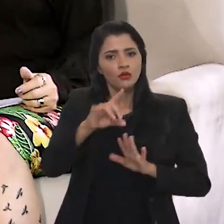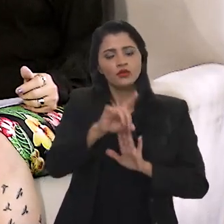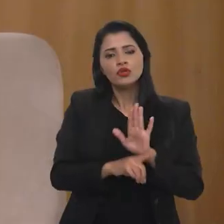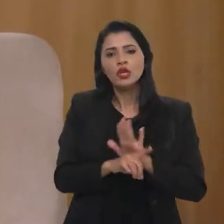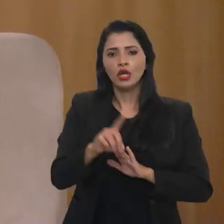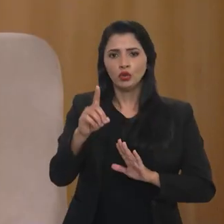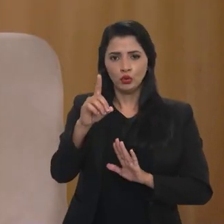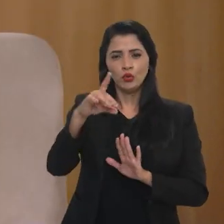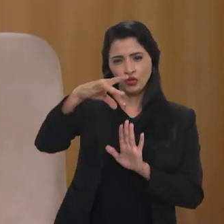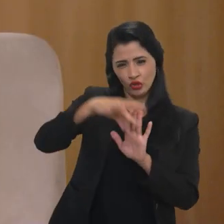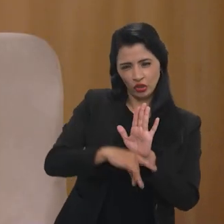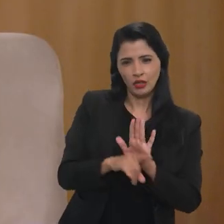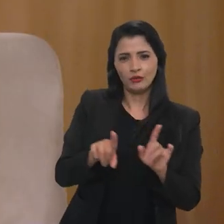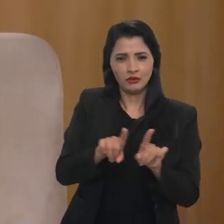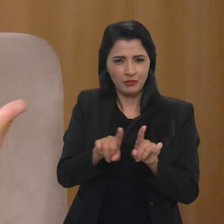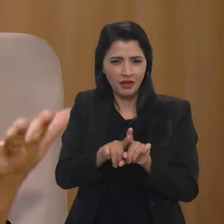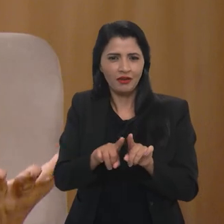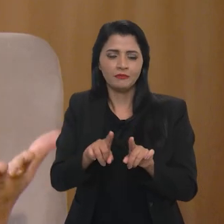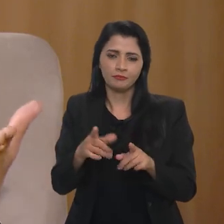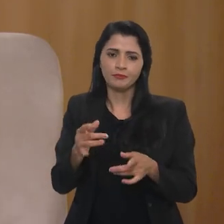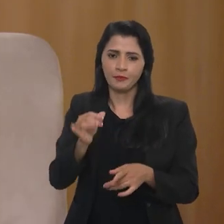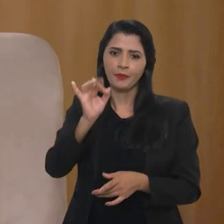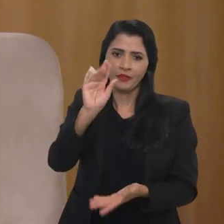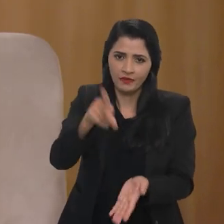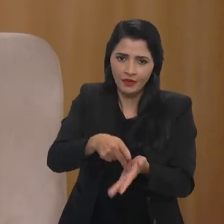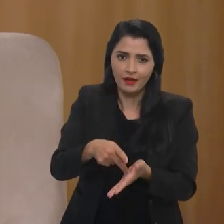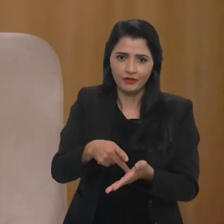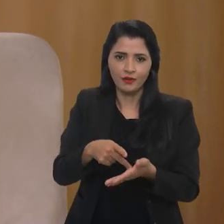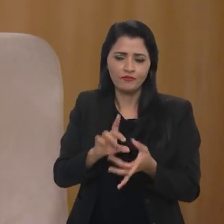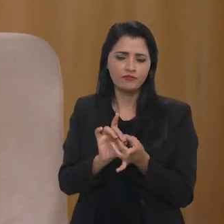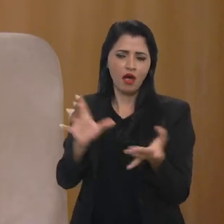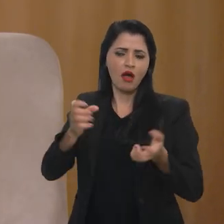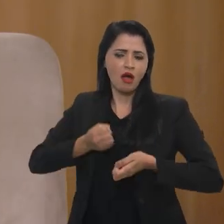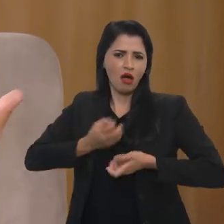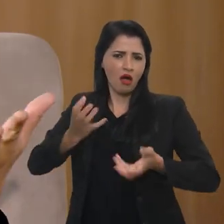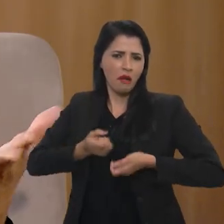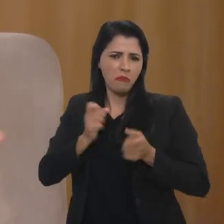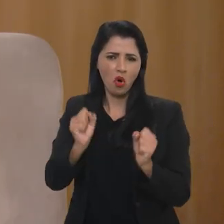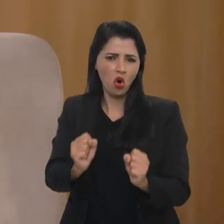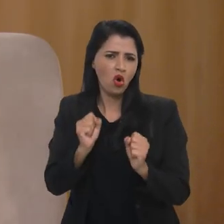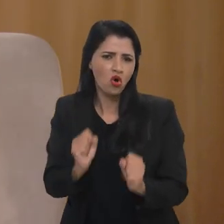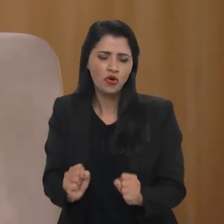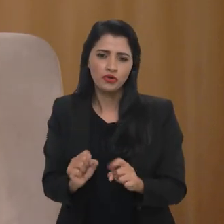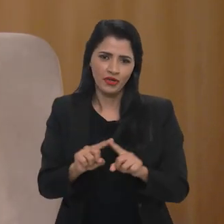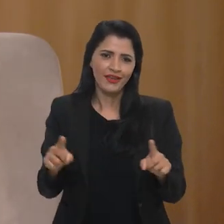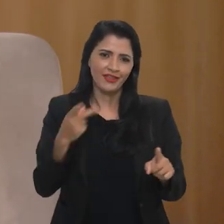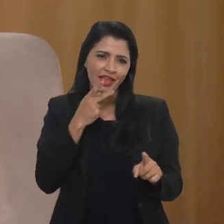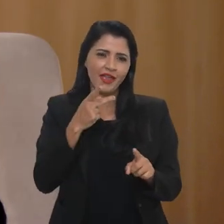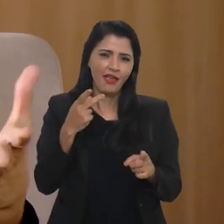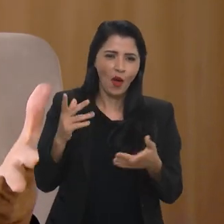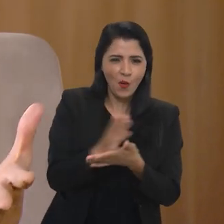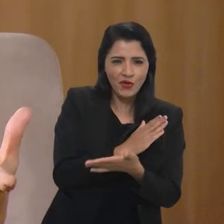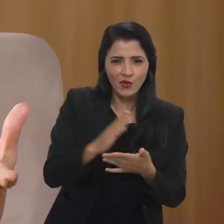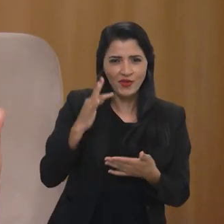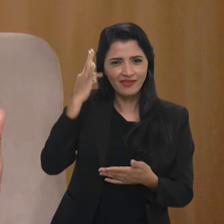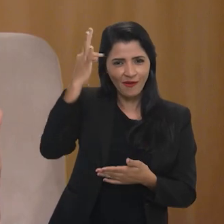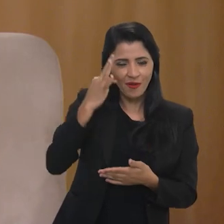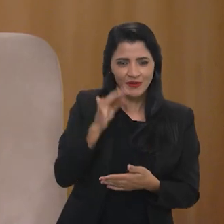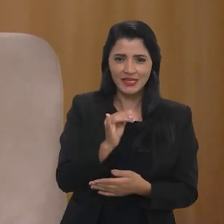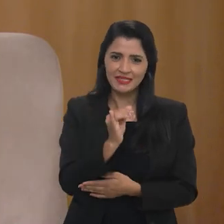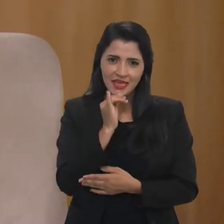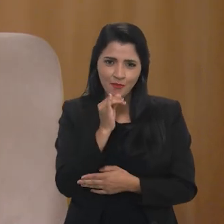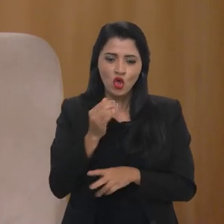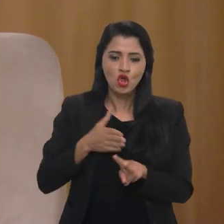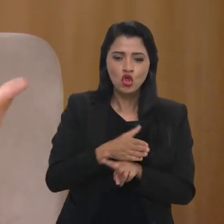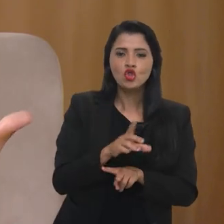digitais também. Exatamente, porque assim, a liberdade de expressão, a gente, né, costuma trazer aí com os insumos teóricos, né? A gente tinha